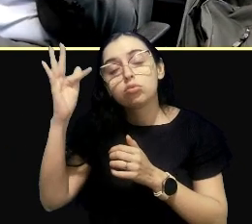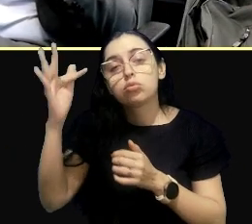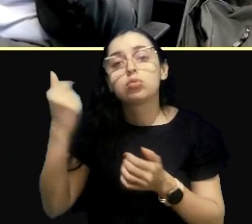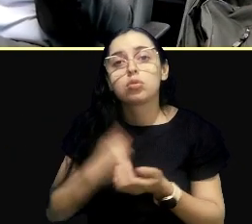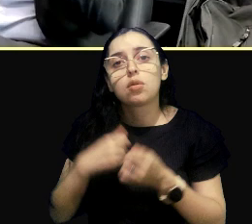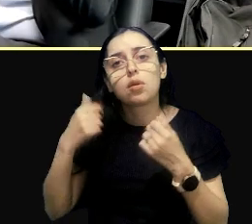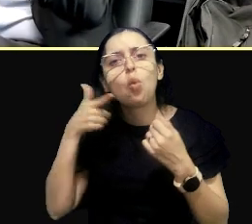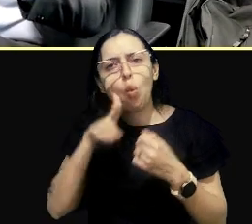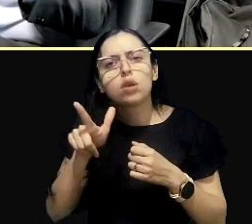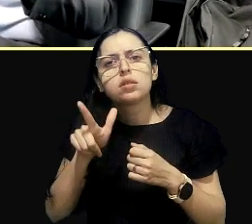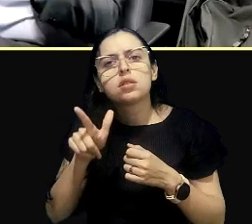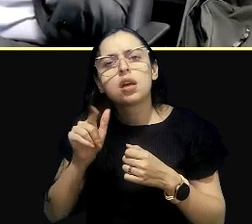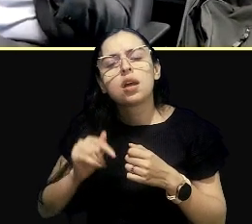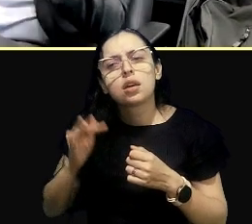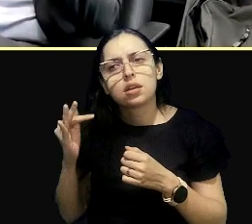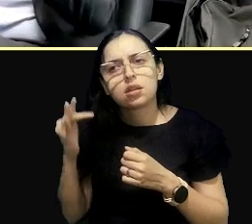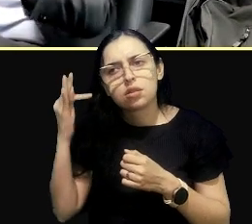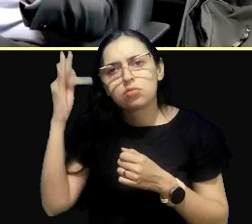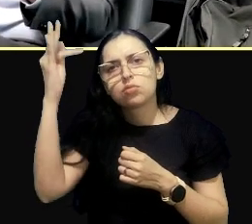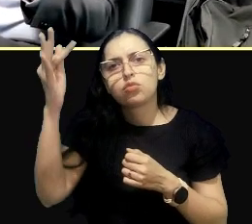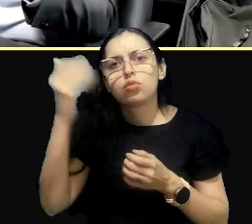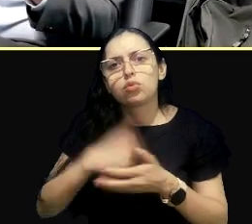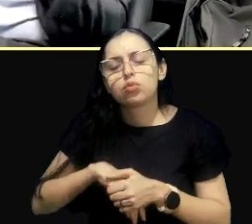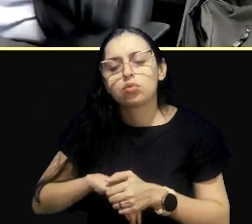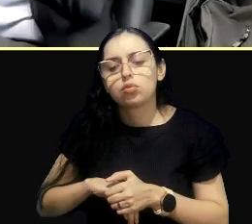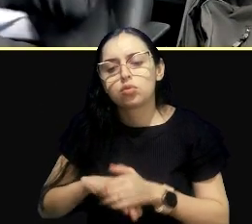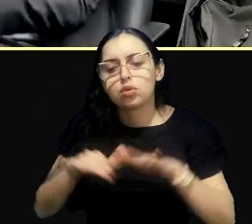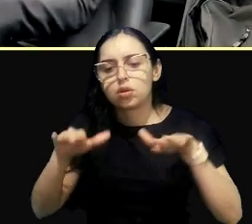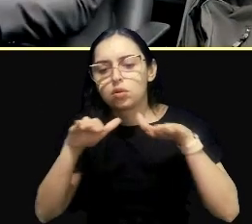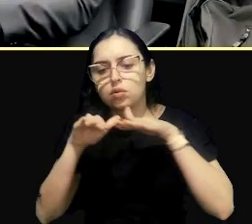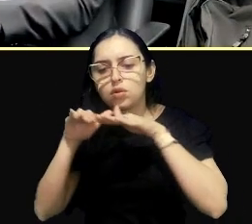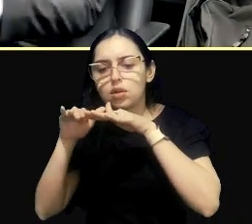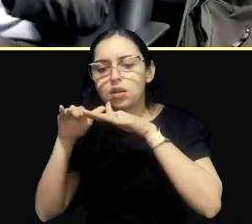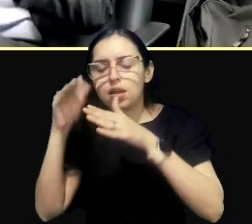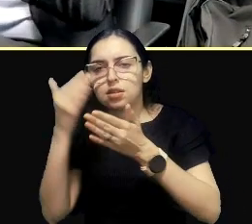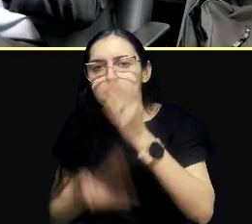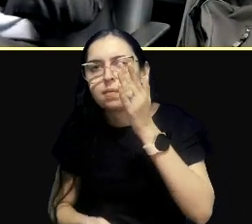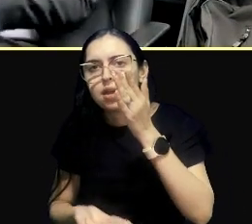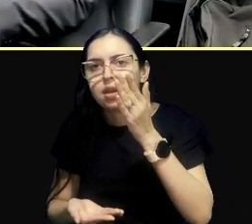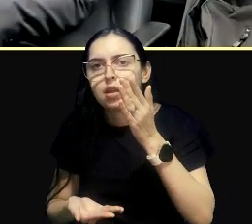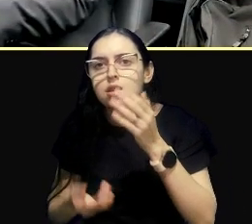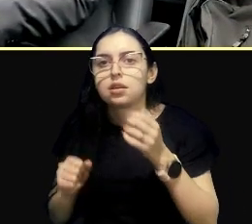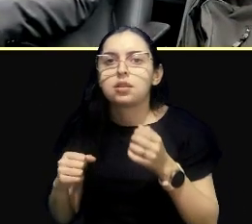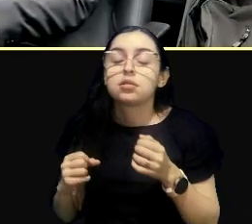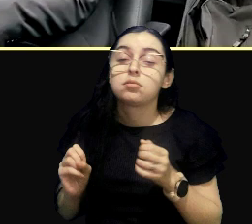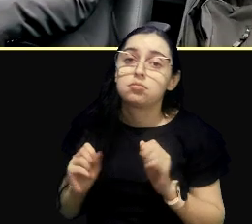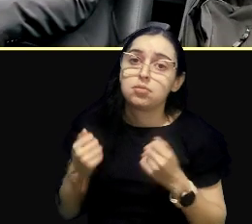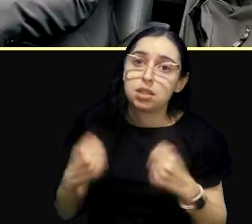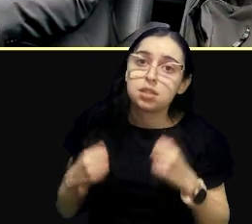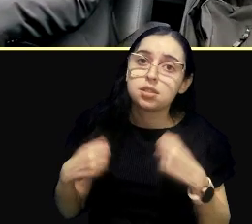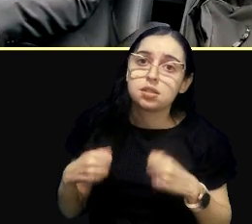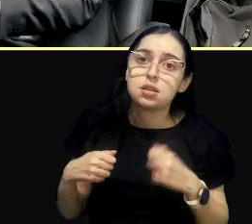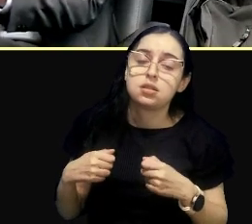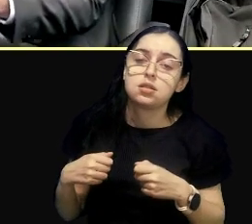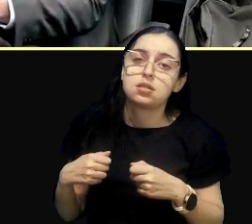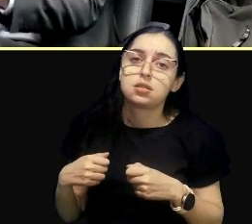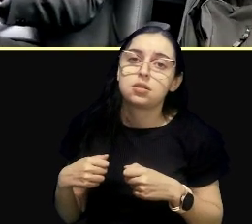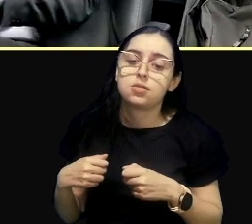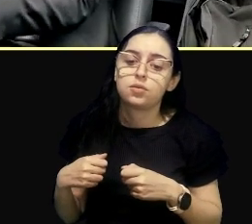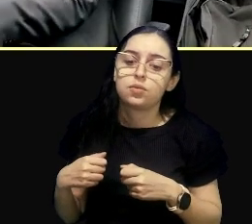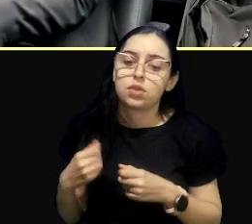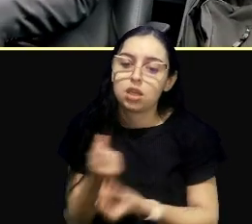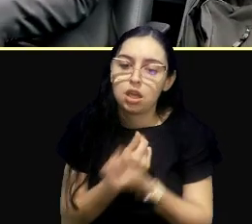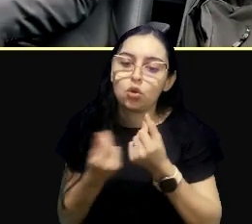É possível, daqui para frente, conseguir harmonizar as intervenções que necessariamente serão feitas por questões